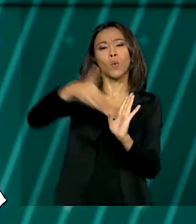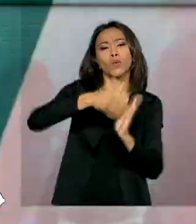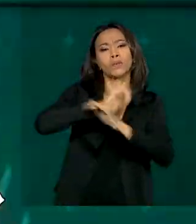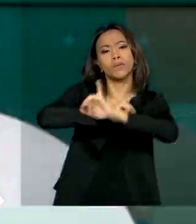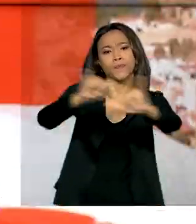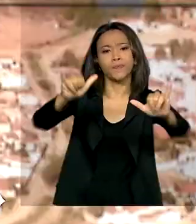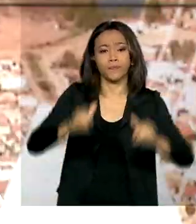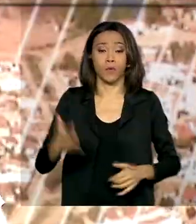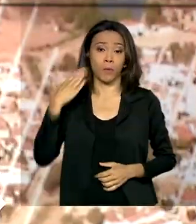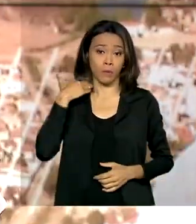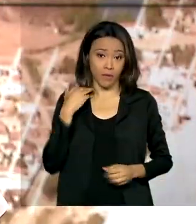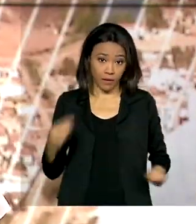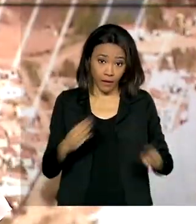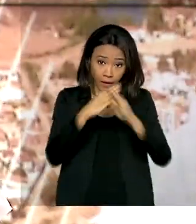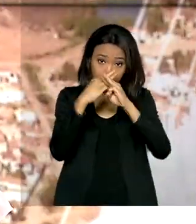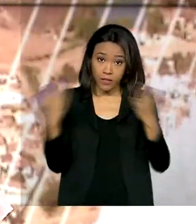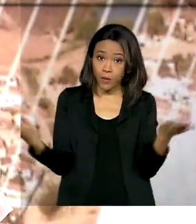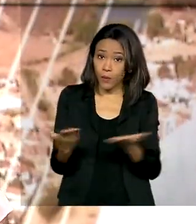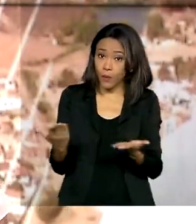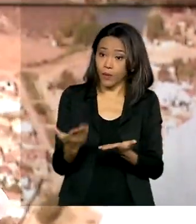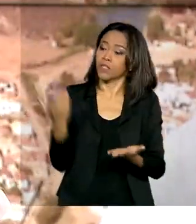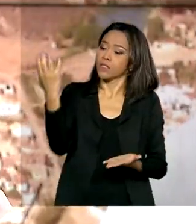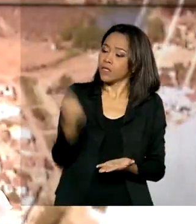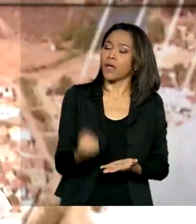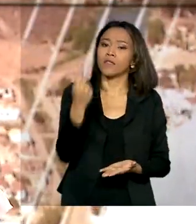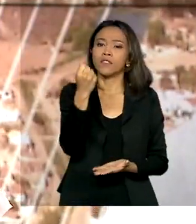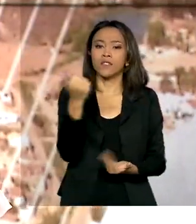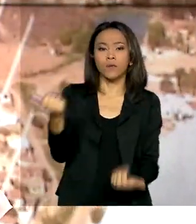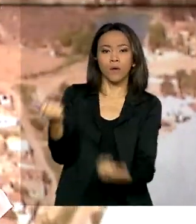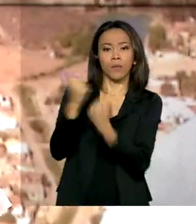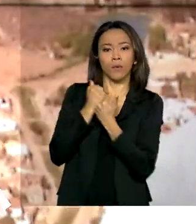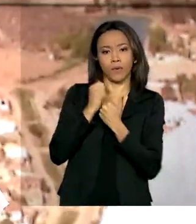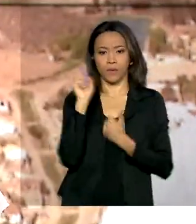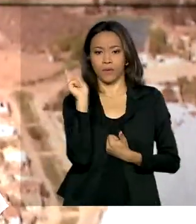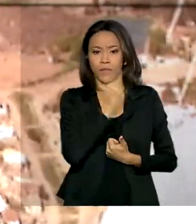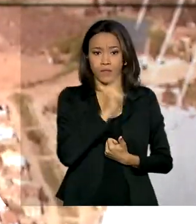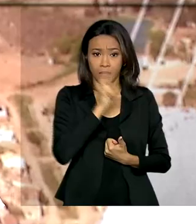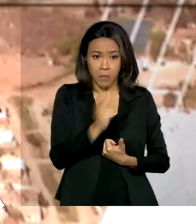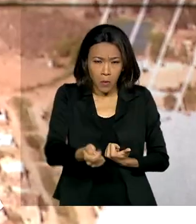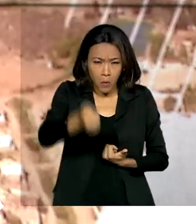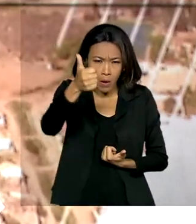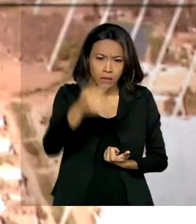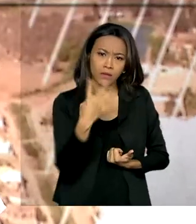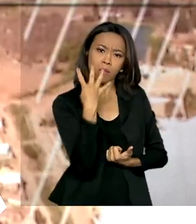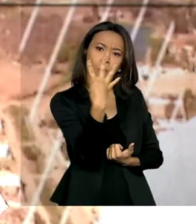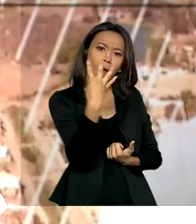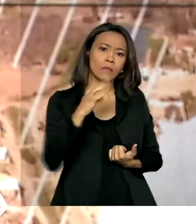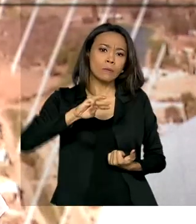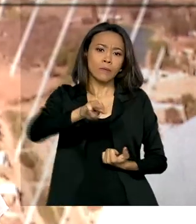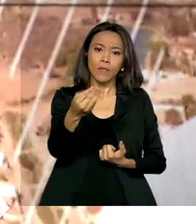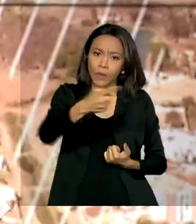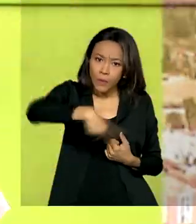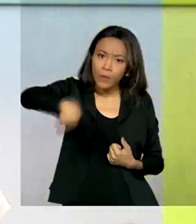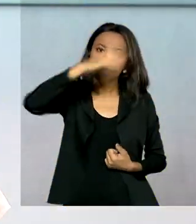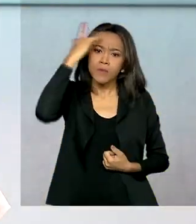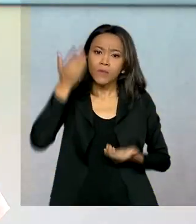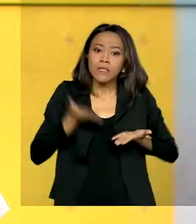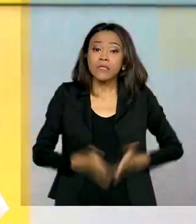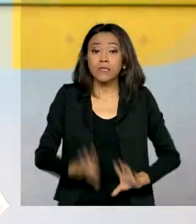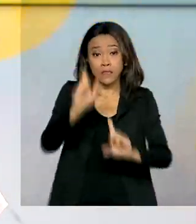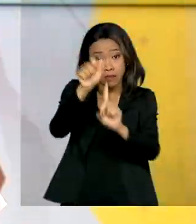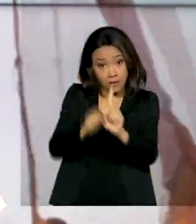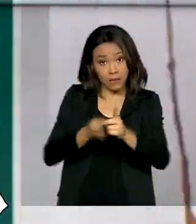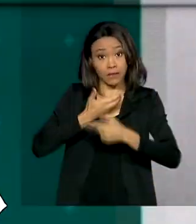A Caixa libera hoje o saque em dinheiro do auxílio emergencial para quase 4 milhões de trabalhadores nascidos em